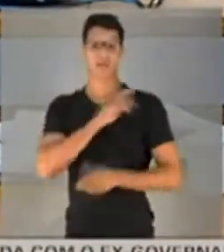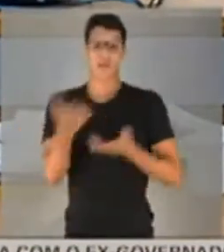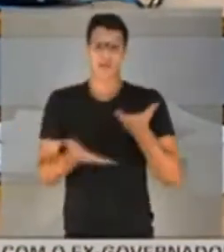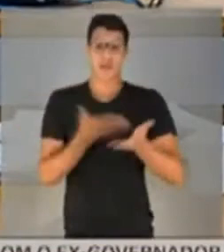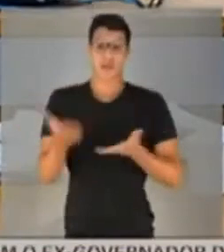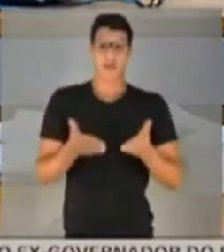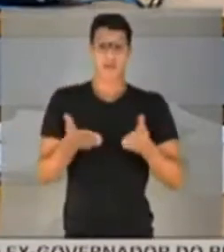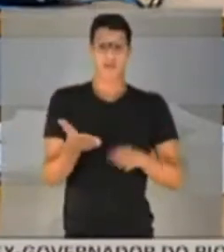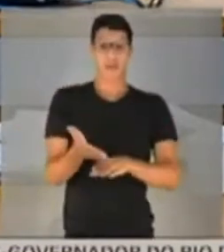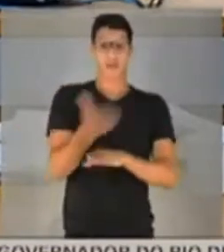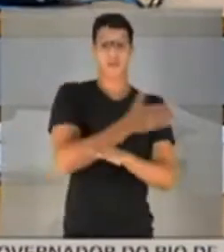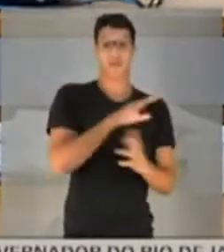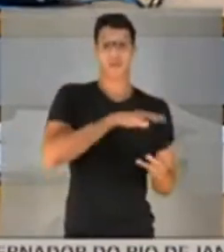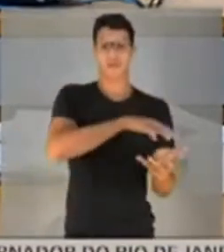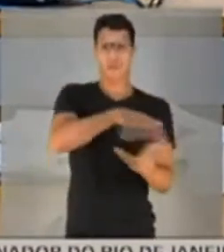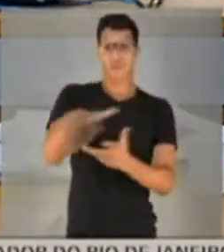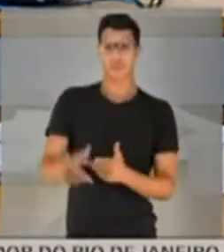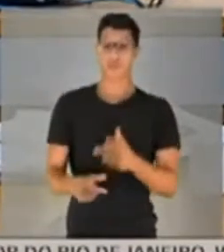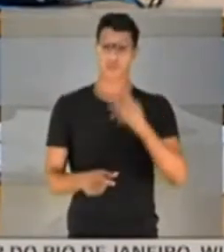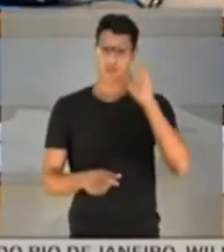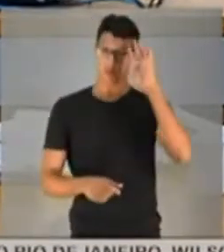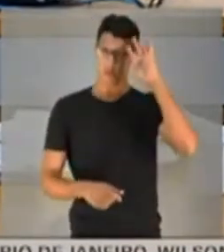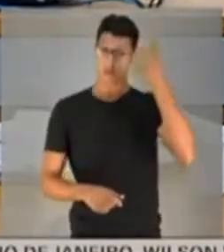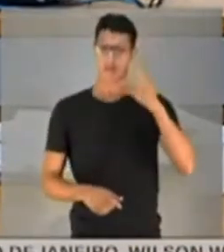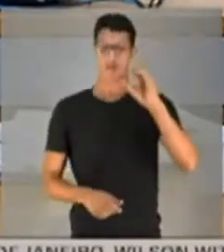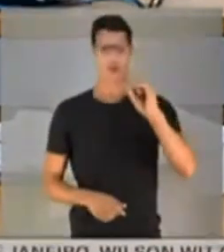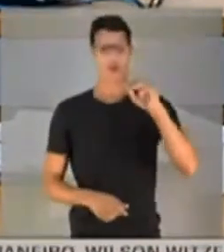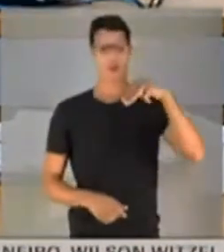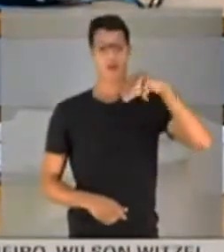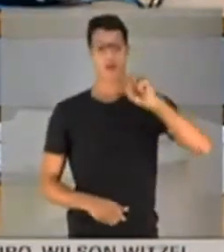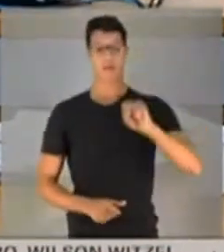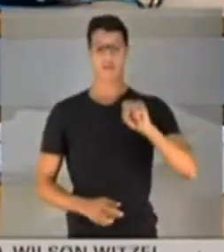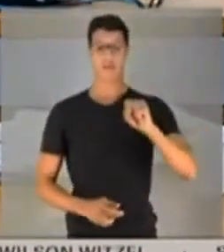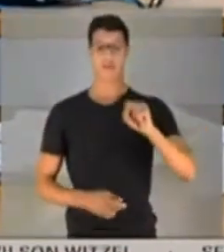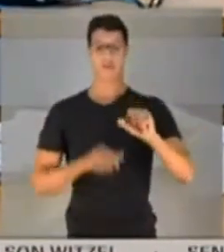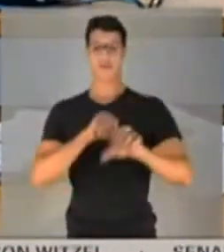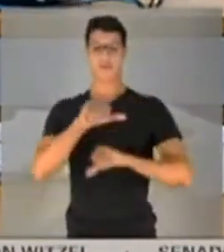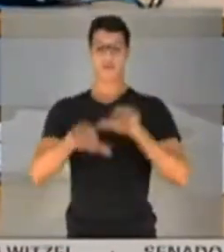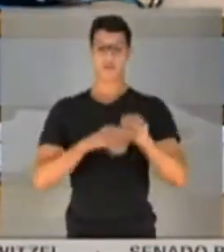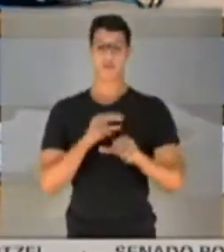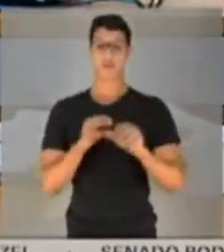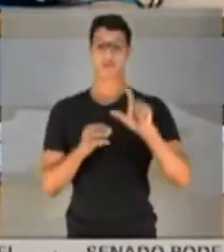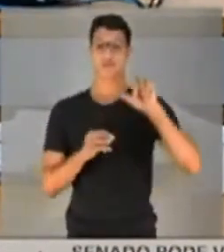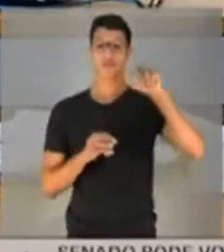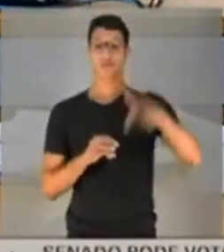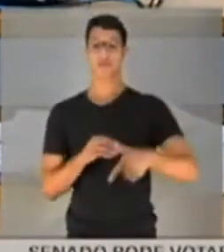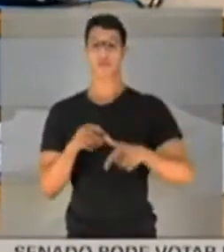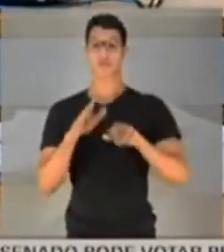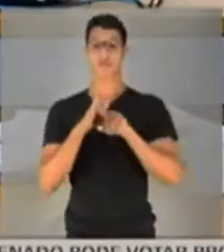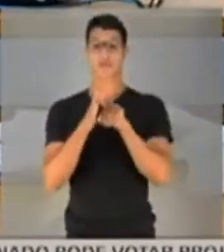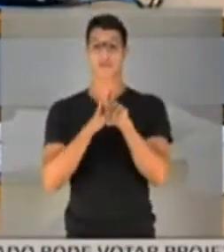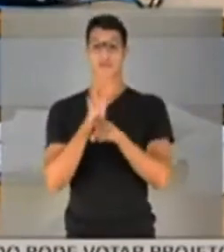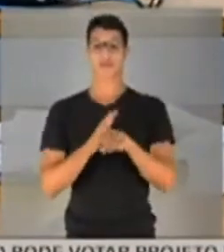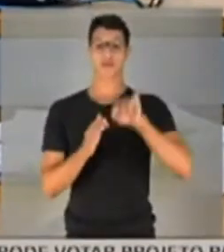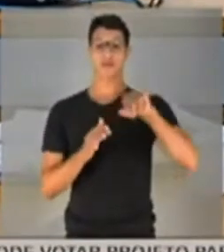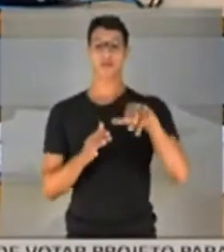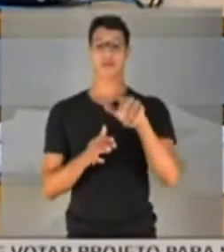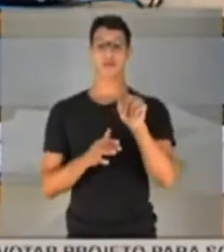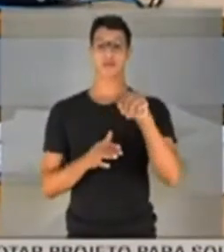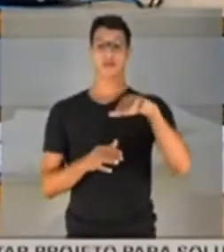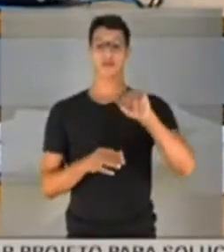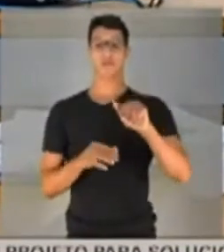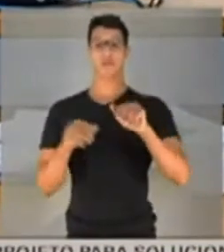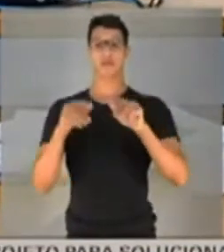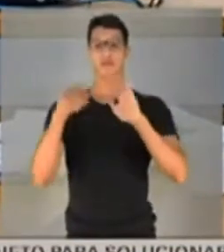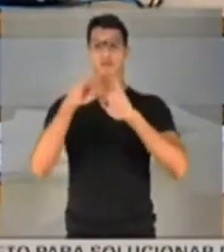precoce no mundo inteiro. A decisão da OMS mudou depois da pesquisa JAMA. Esse é o ponto